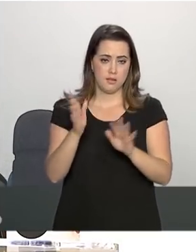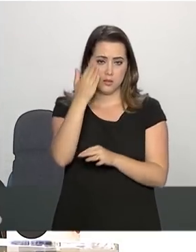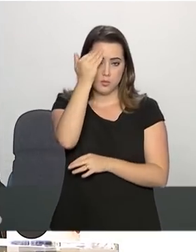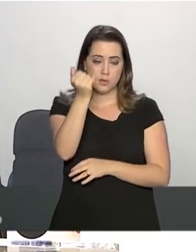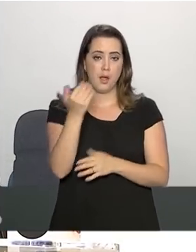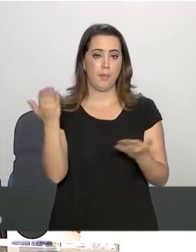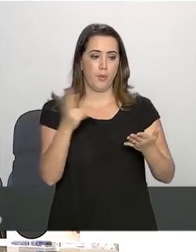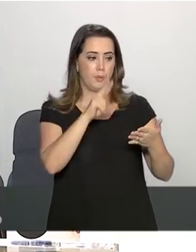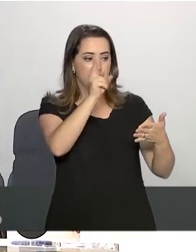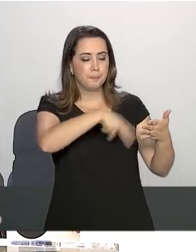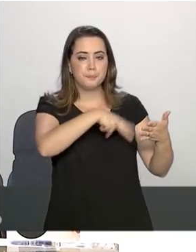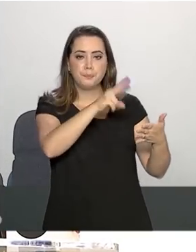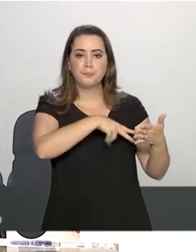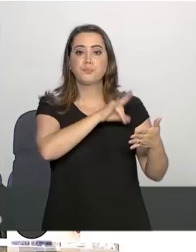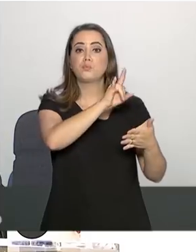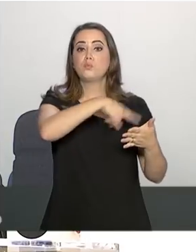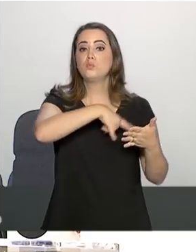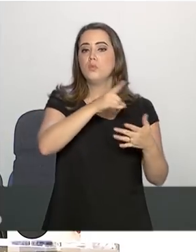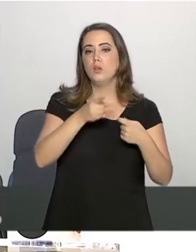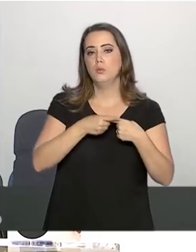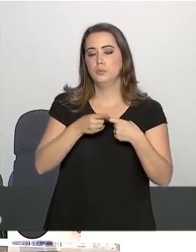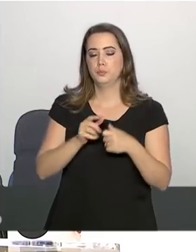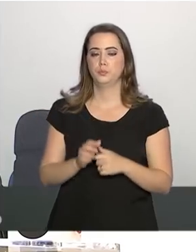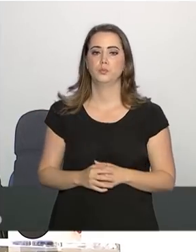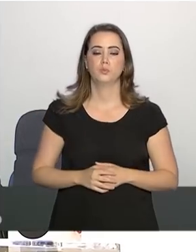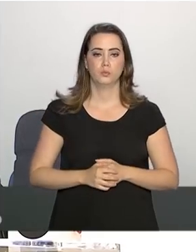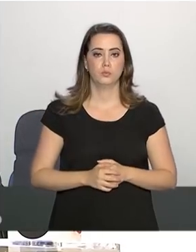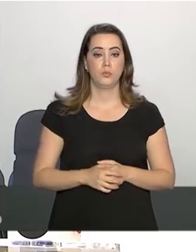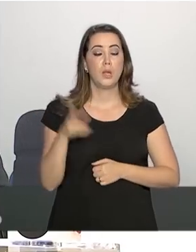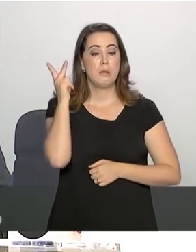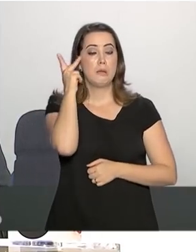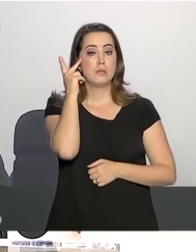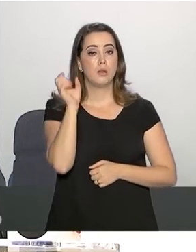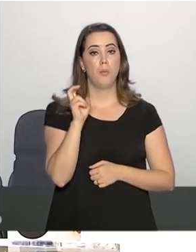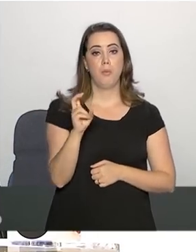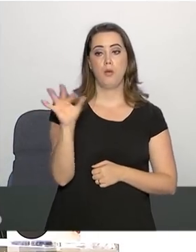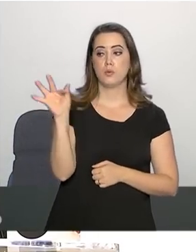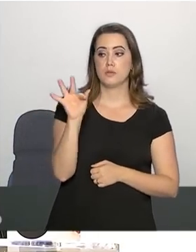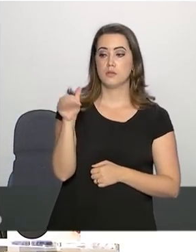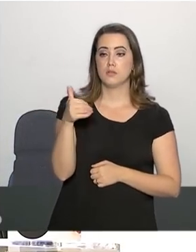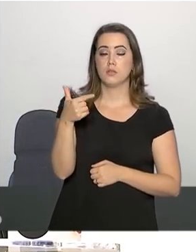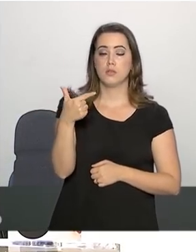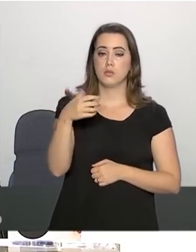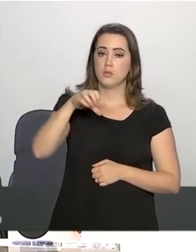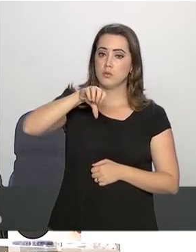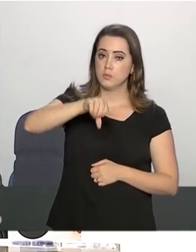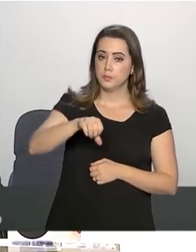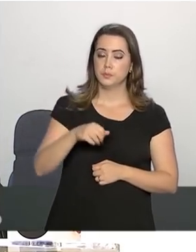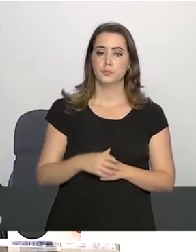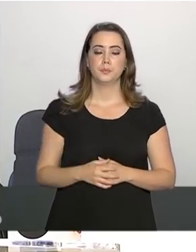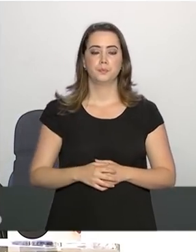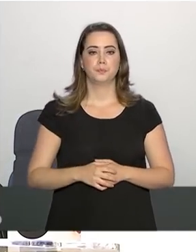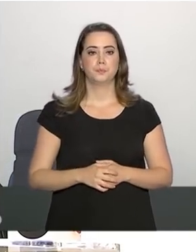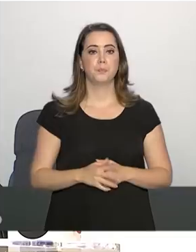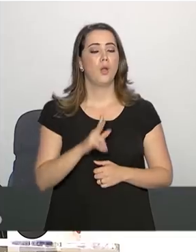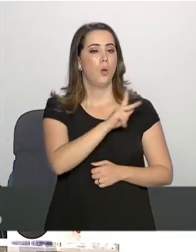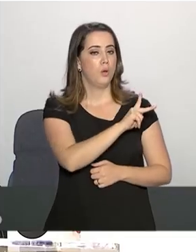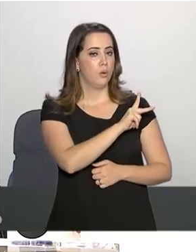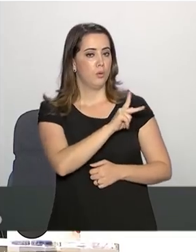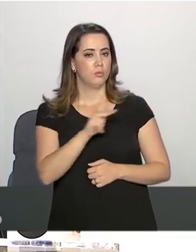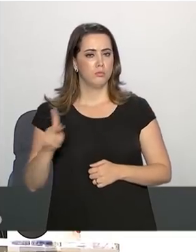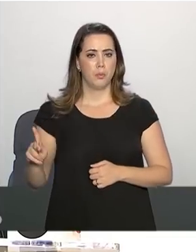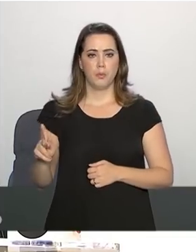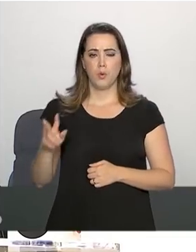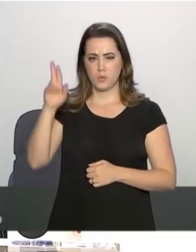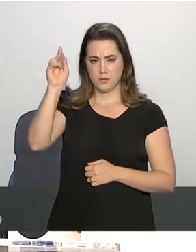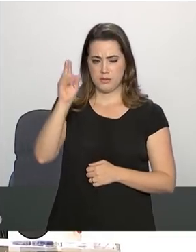boletim médico, São Paulo, 5 de fevereiro de 2019. O excelentíssimo presidente